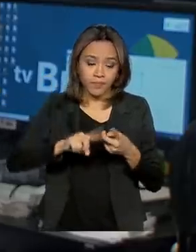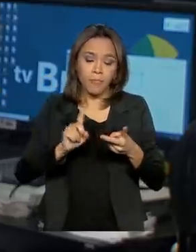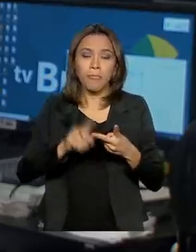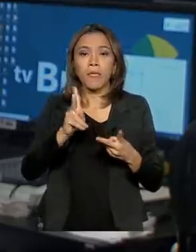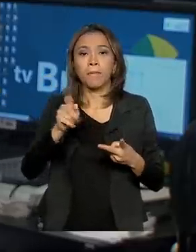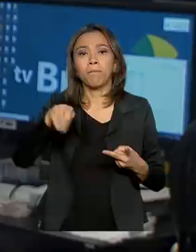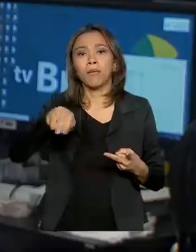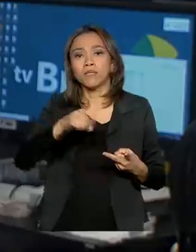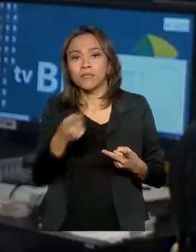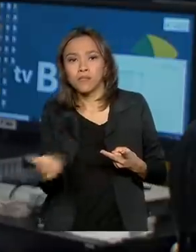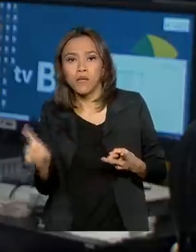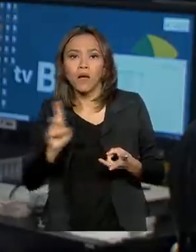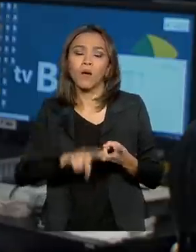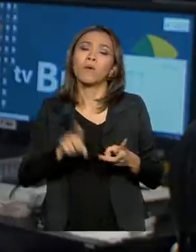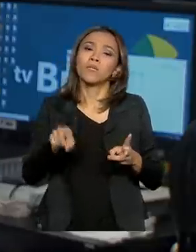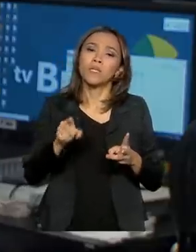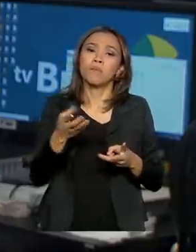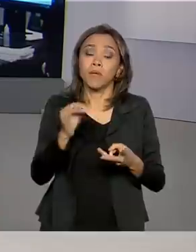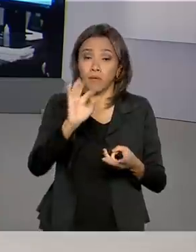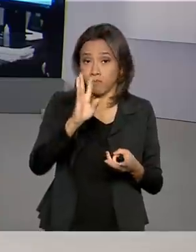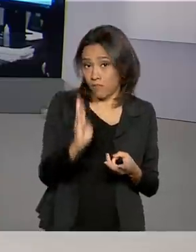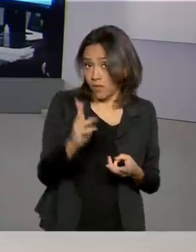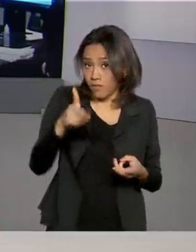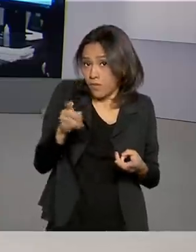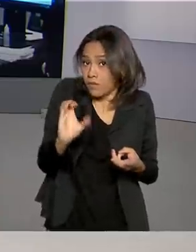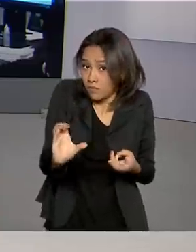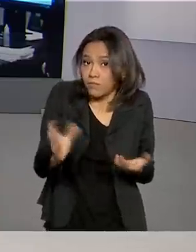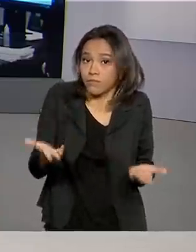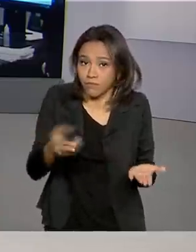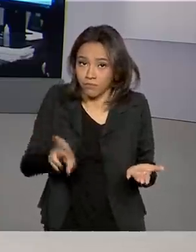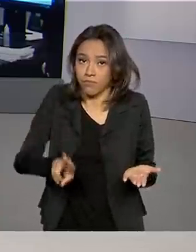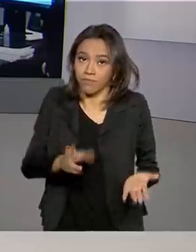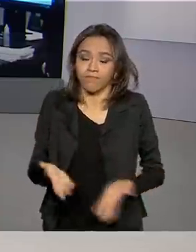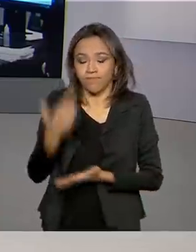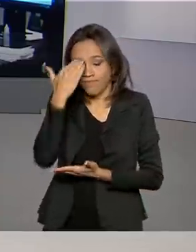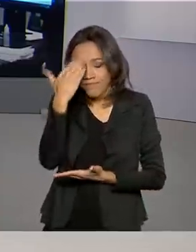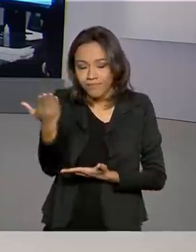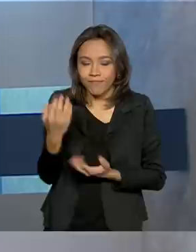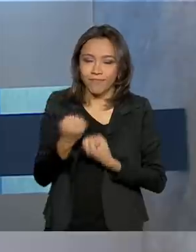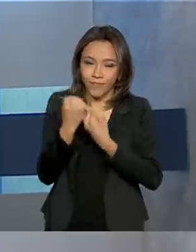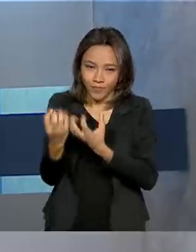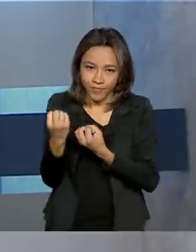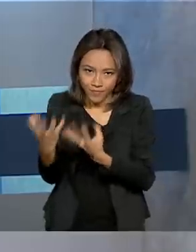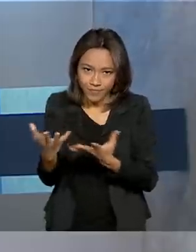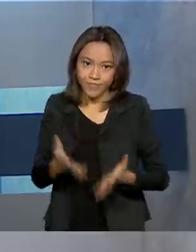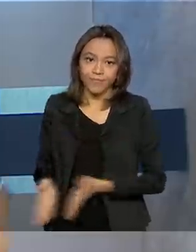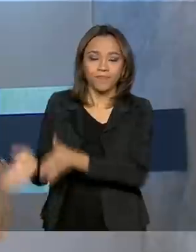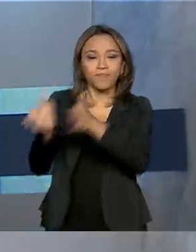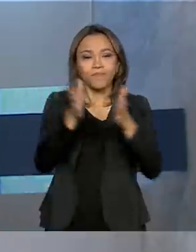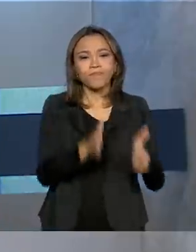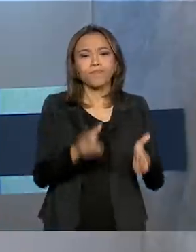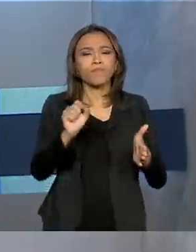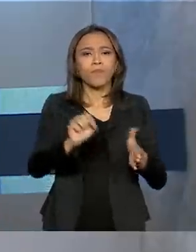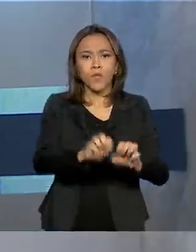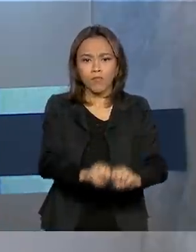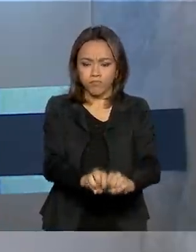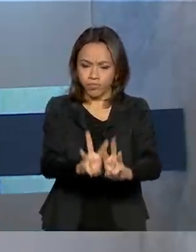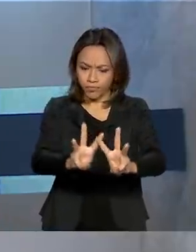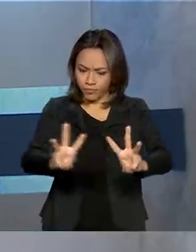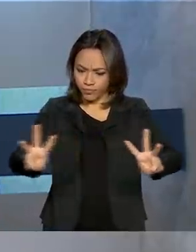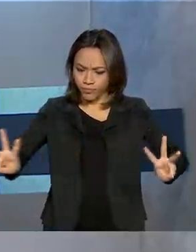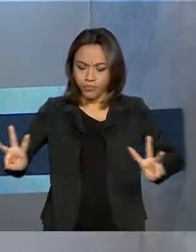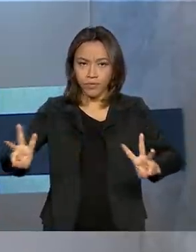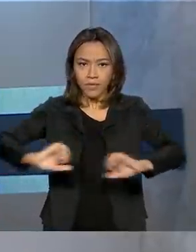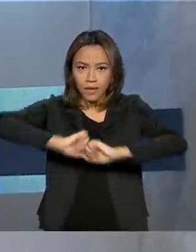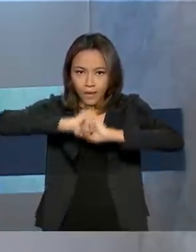benefício de prestação continuada. Renata. Obrigada, Raquel, pelas suas informações. O Portal da Transparência